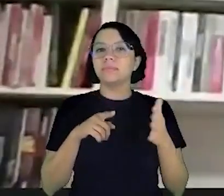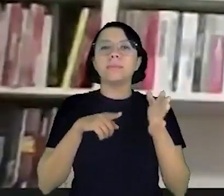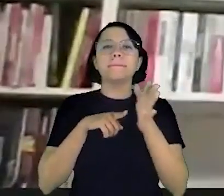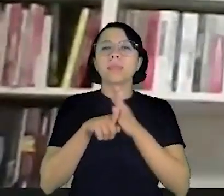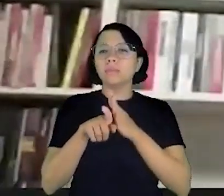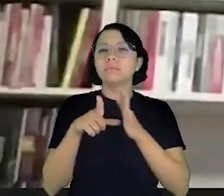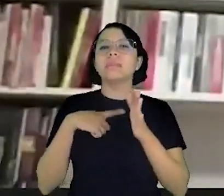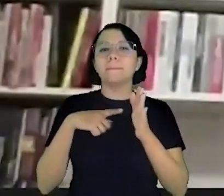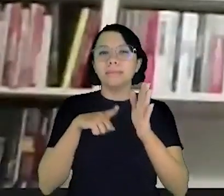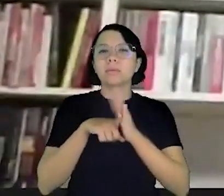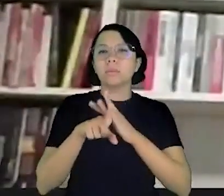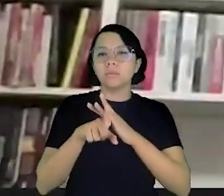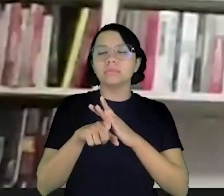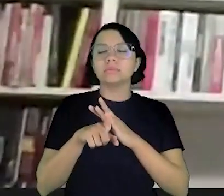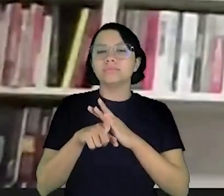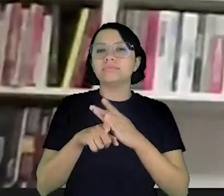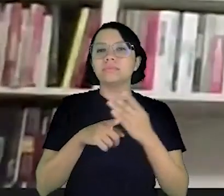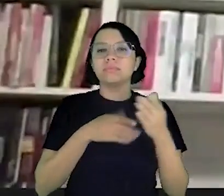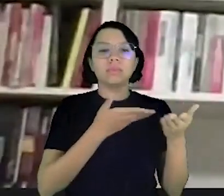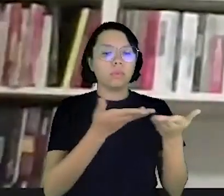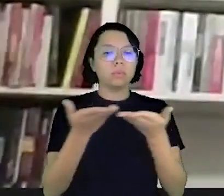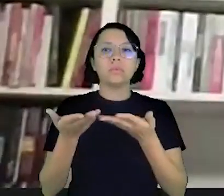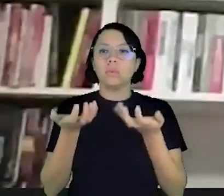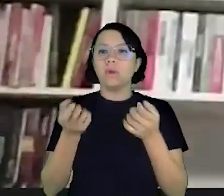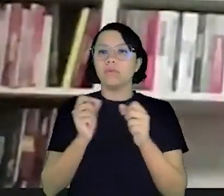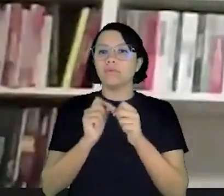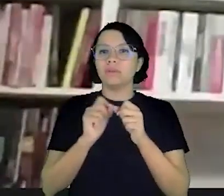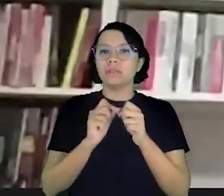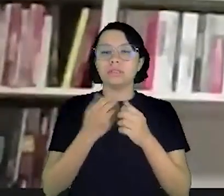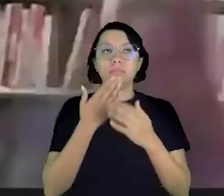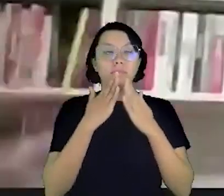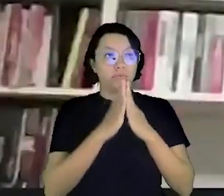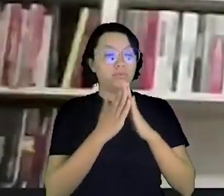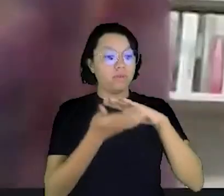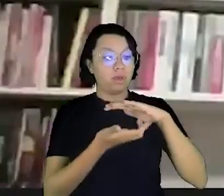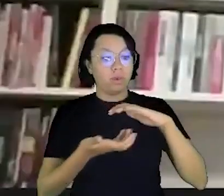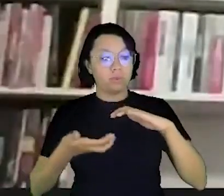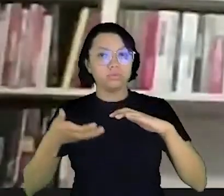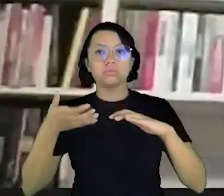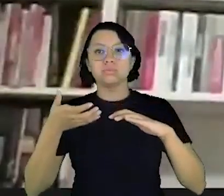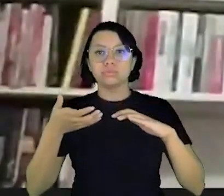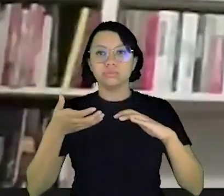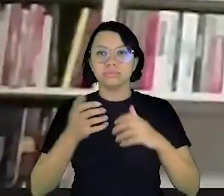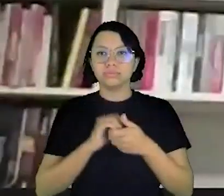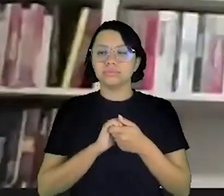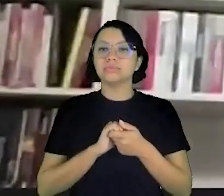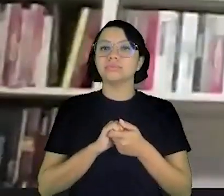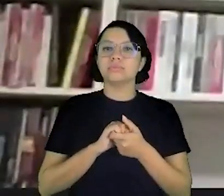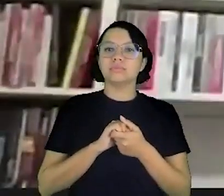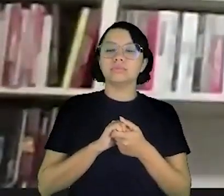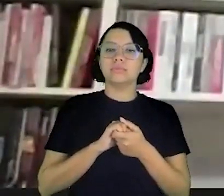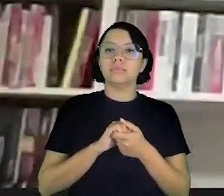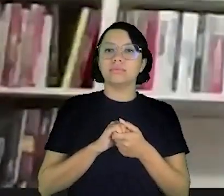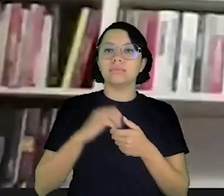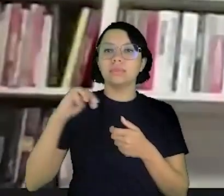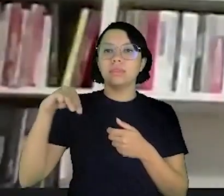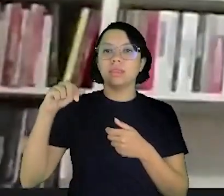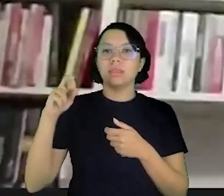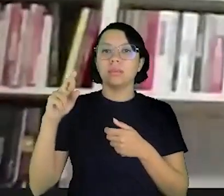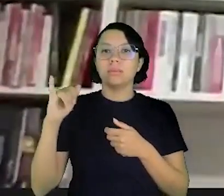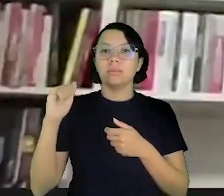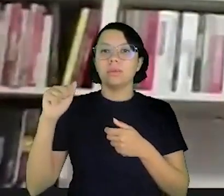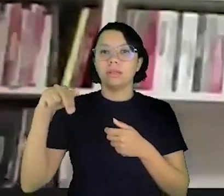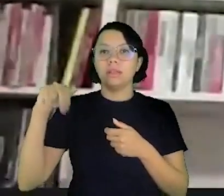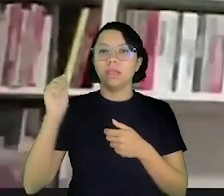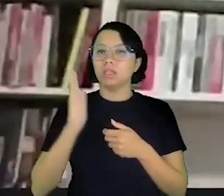há perguntas que o pessoal quer fazer por favor encaminhe pelo chat